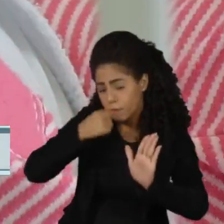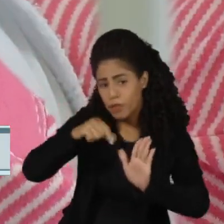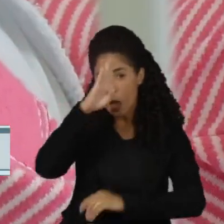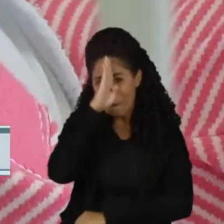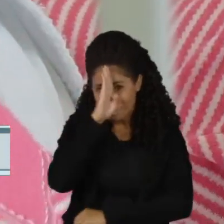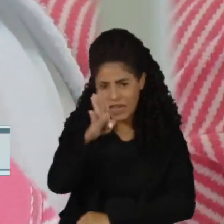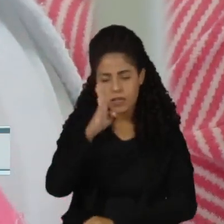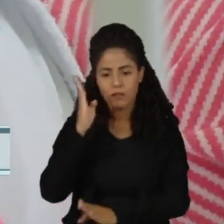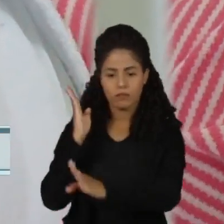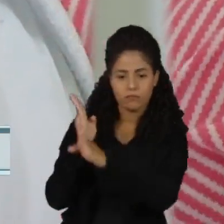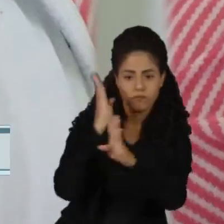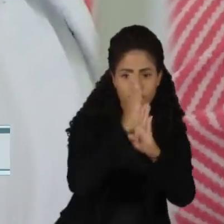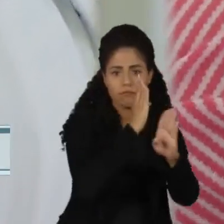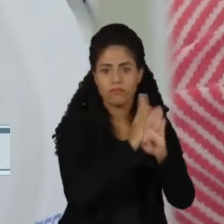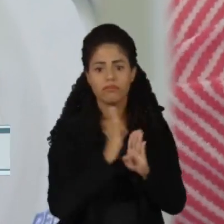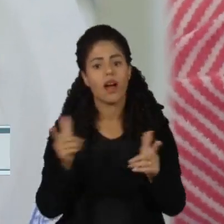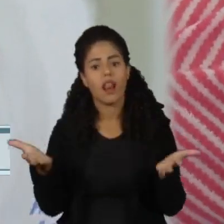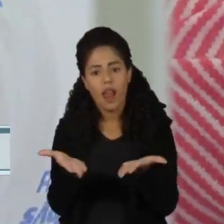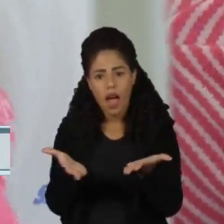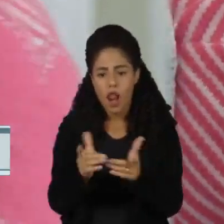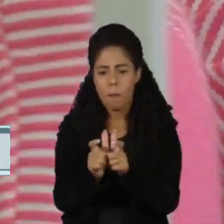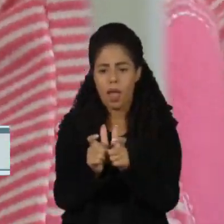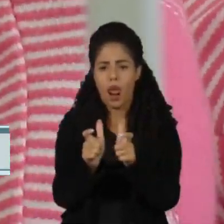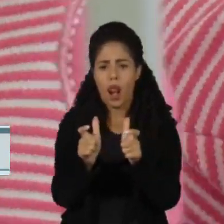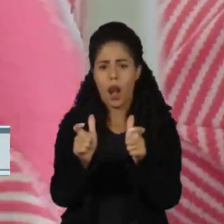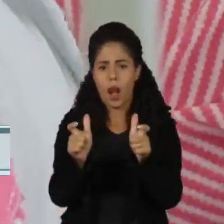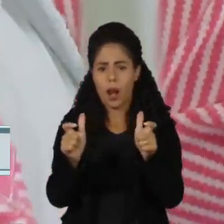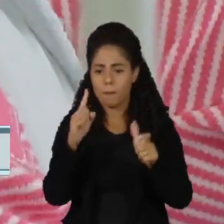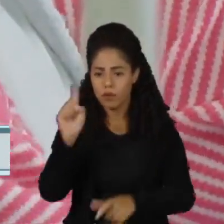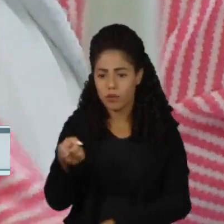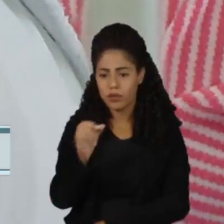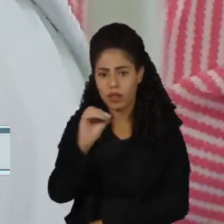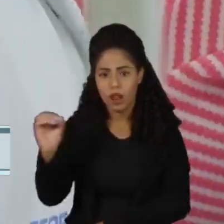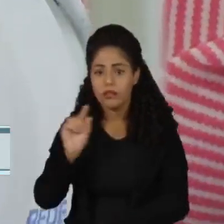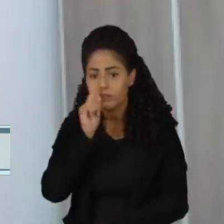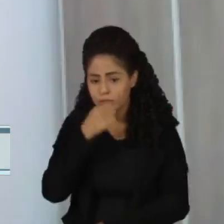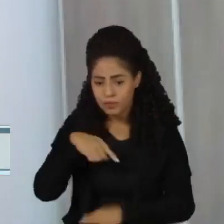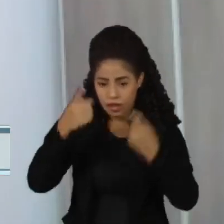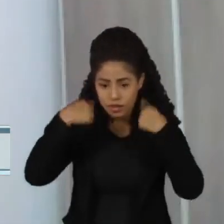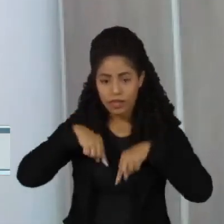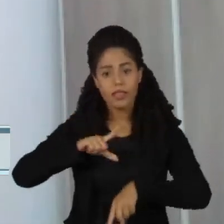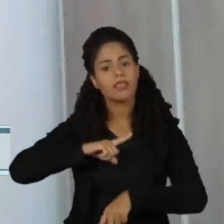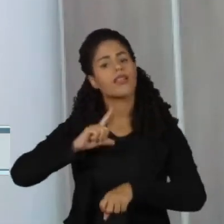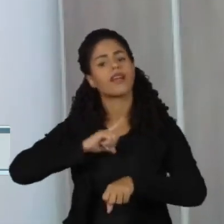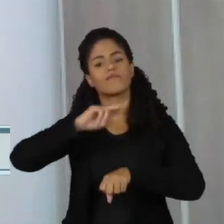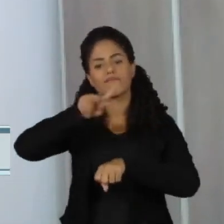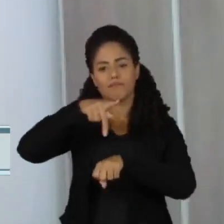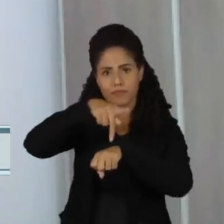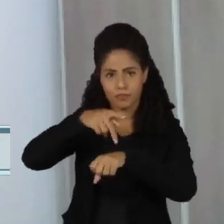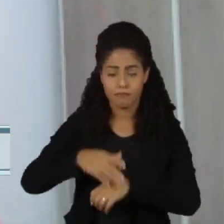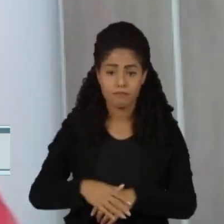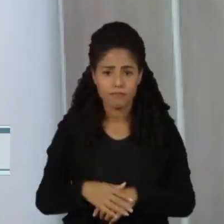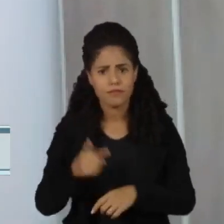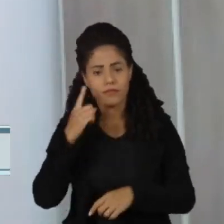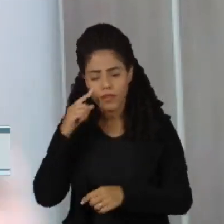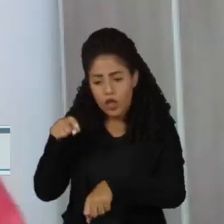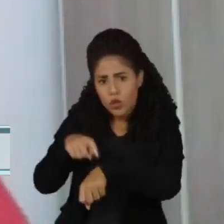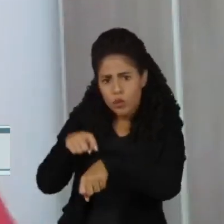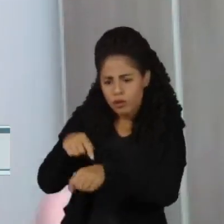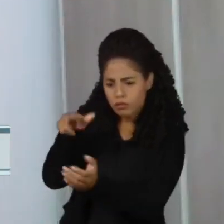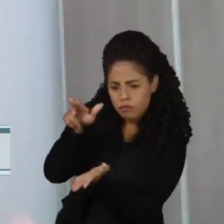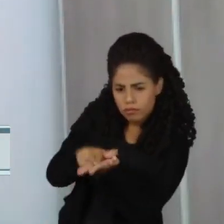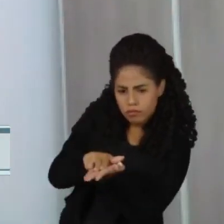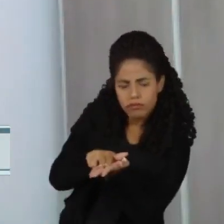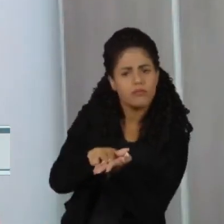mais detectados entre os mais de 800 mil testes avaliados no país. O que gente está vendo o aumento de internação é porque a